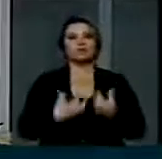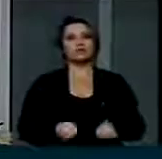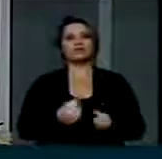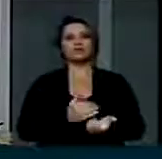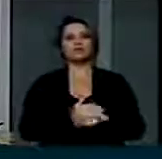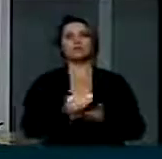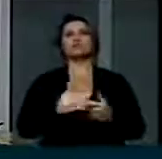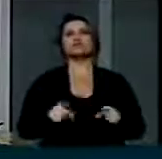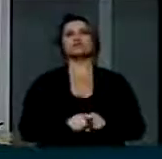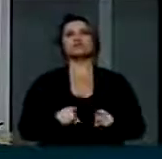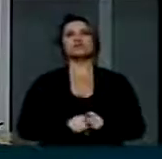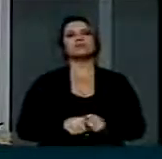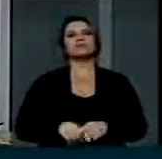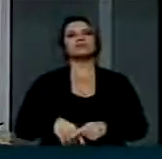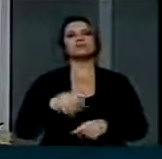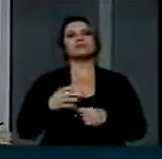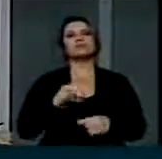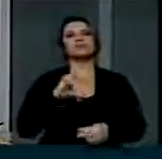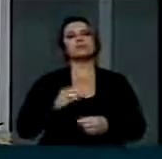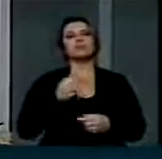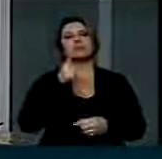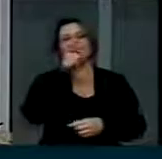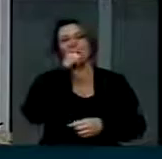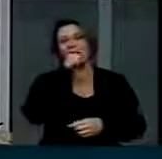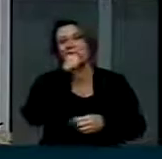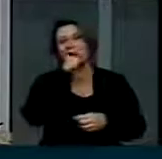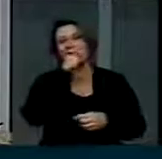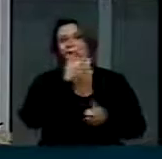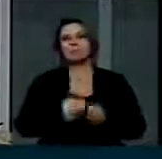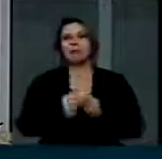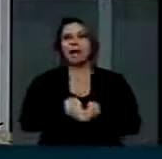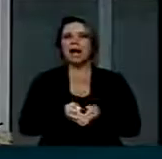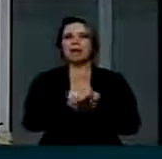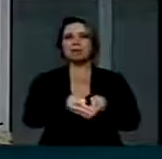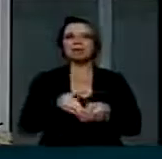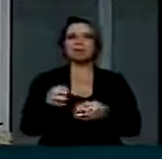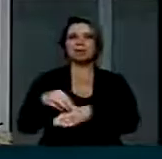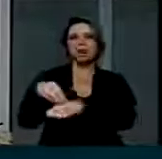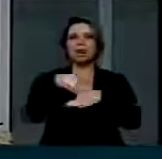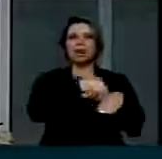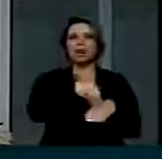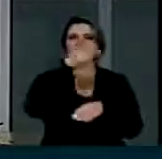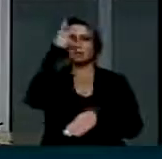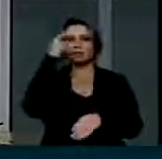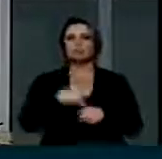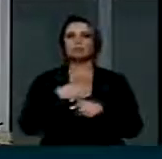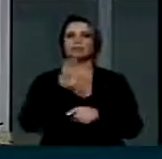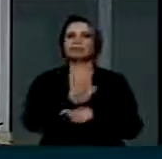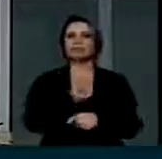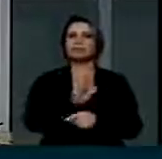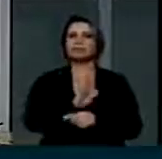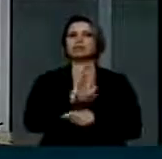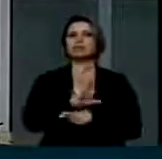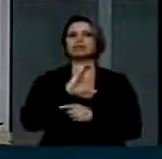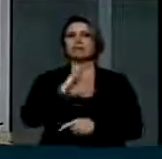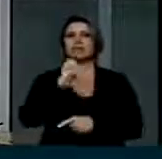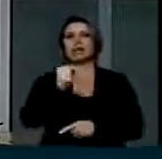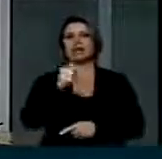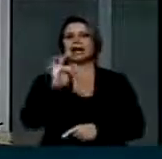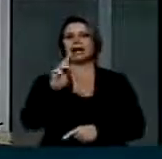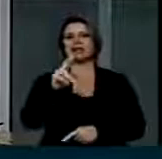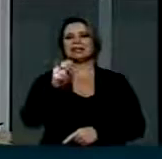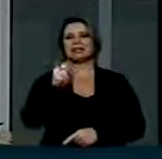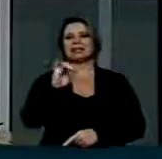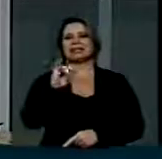reinserir no mercado os catraieiros responsáveis pela sobrevivência na atividade dos catraios de